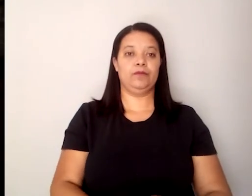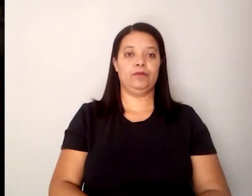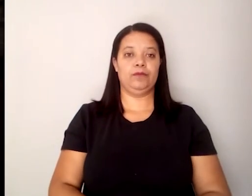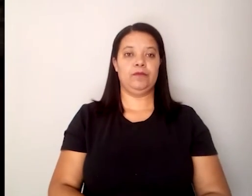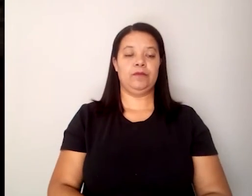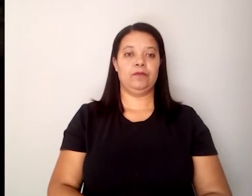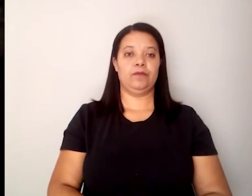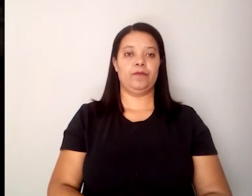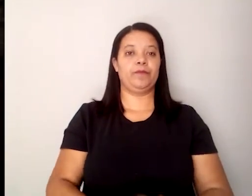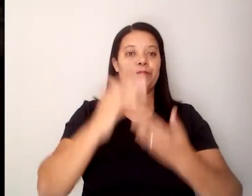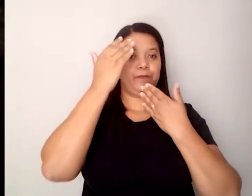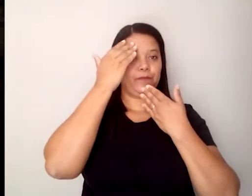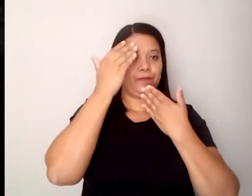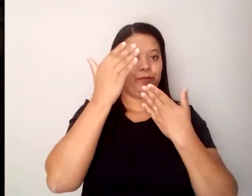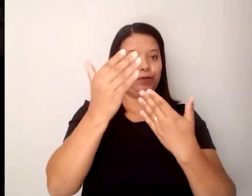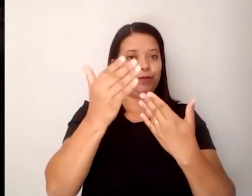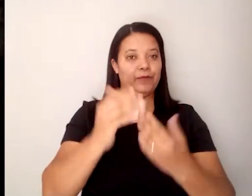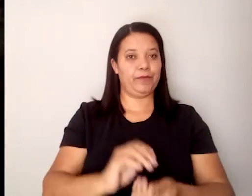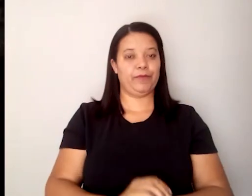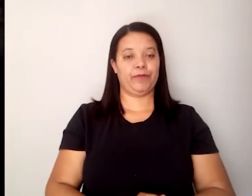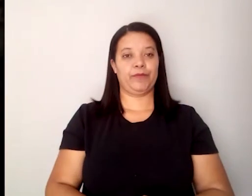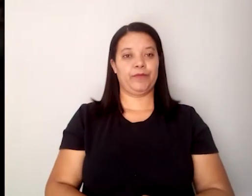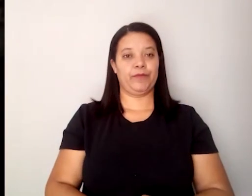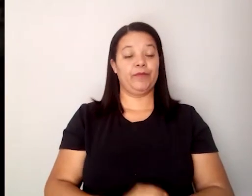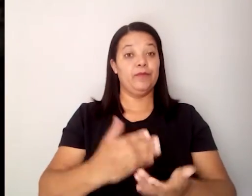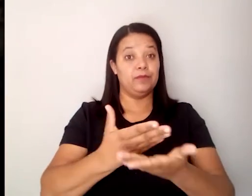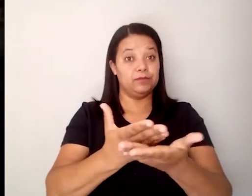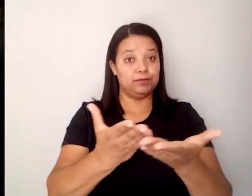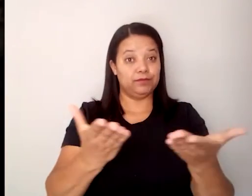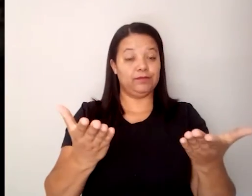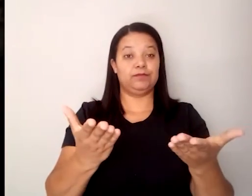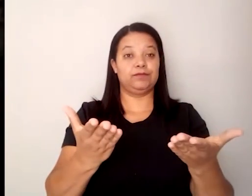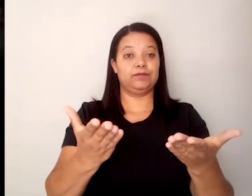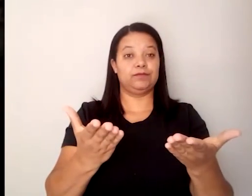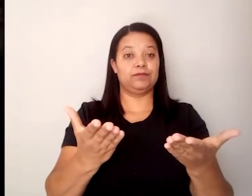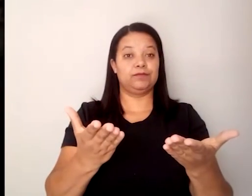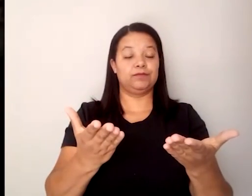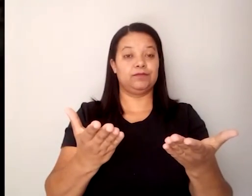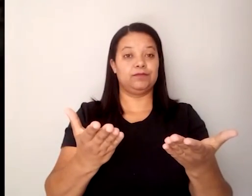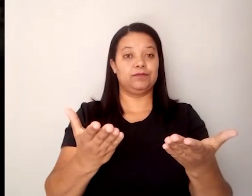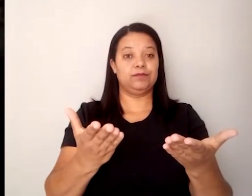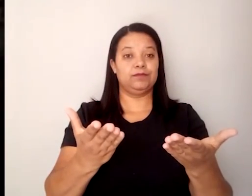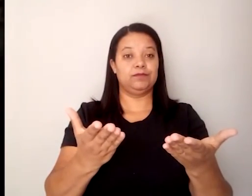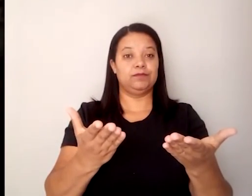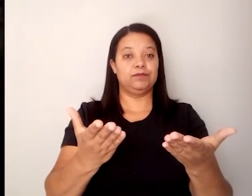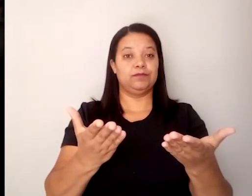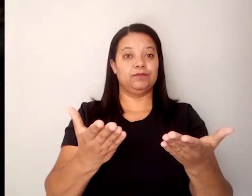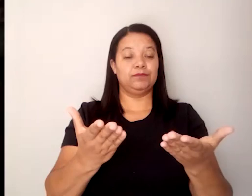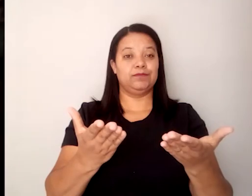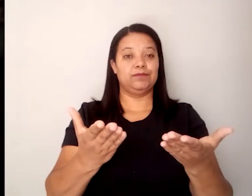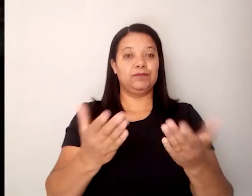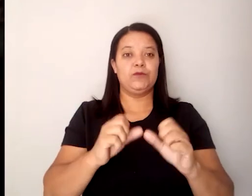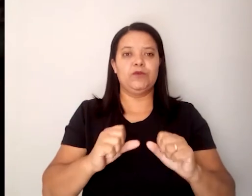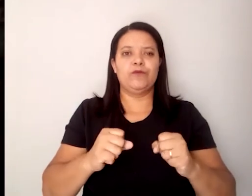É isso, muito obrigada. E espero que vocês se animem